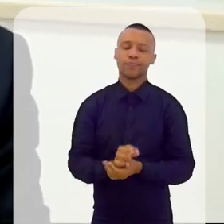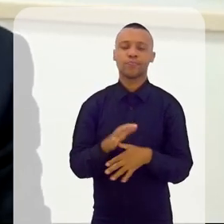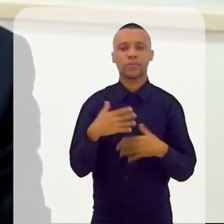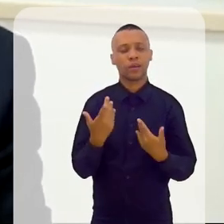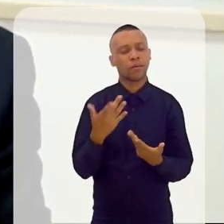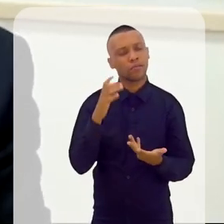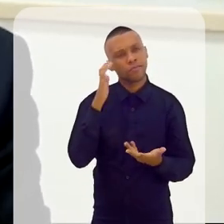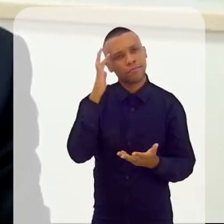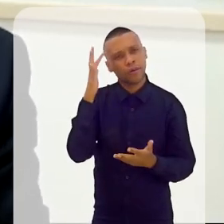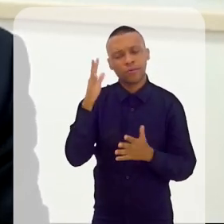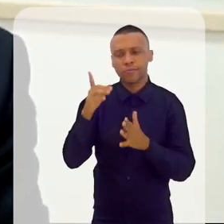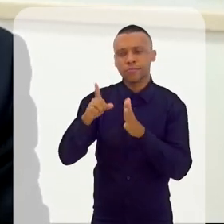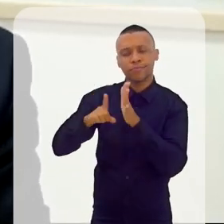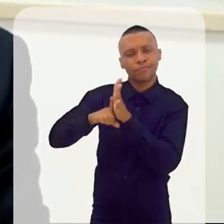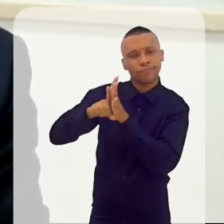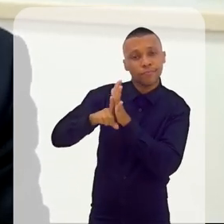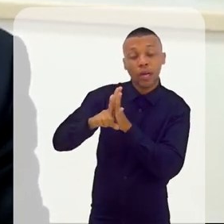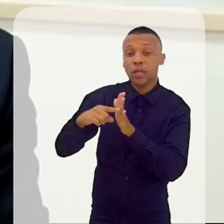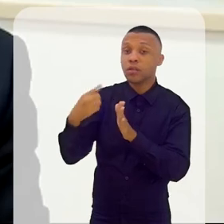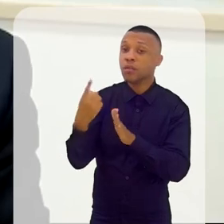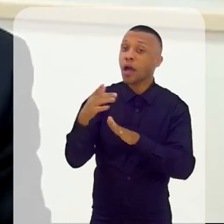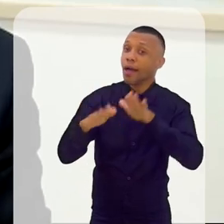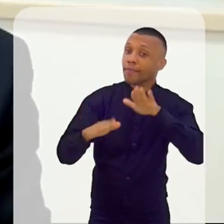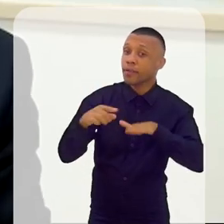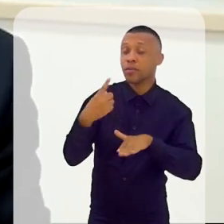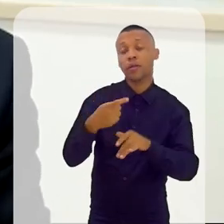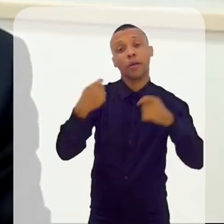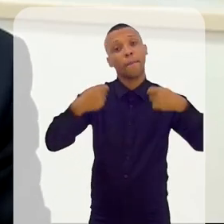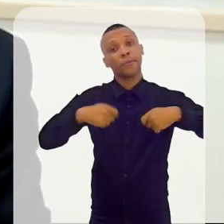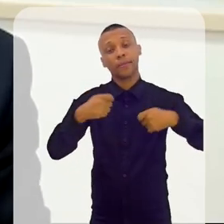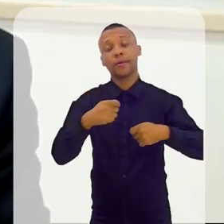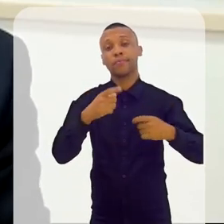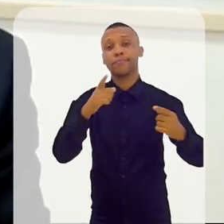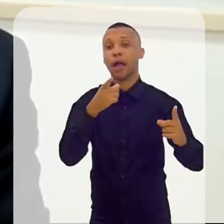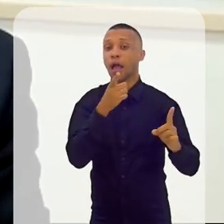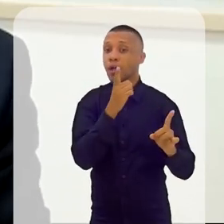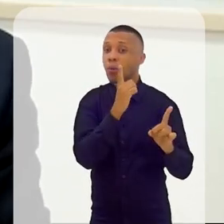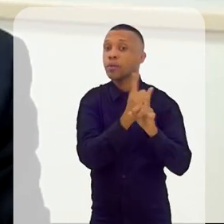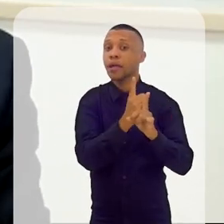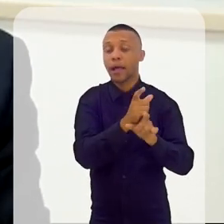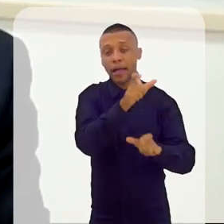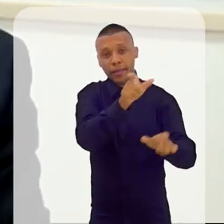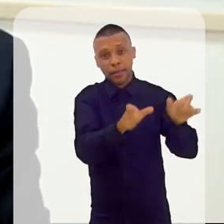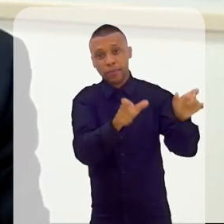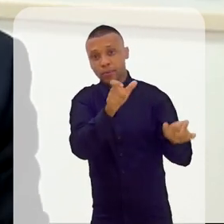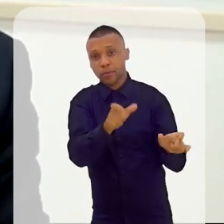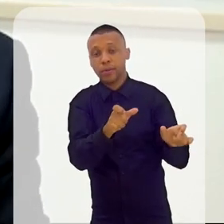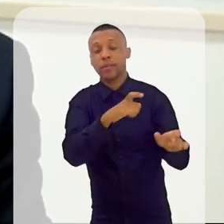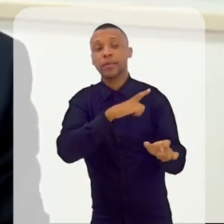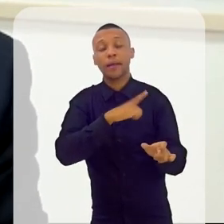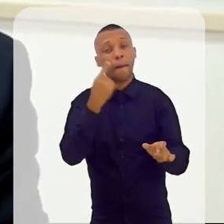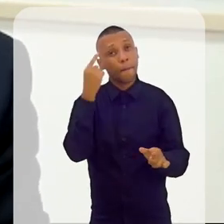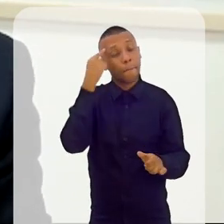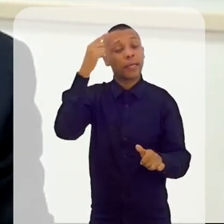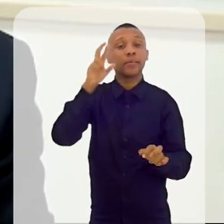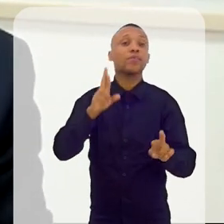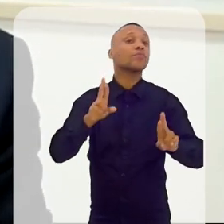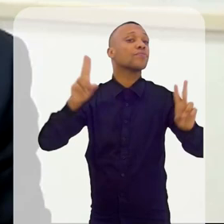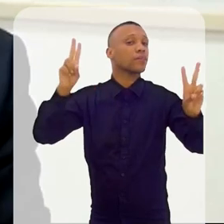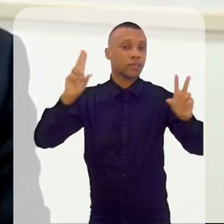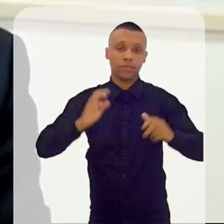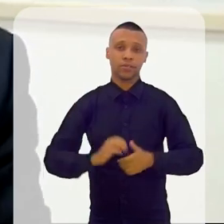de repente, o que a gente está precisando aqui é exatamente conversar com essas pessoas que estão fora da caixão.